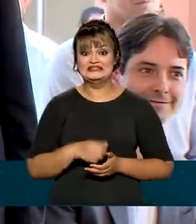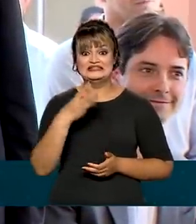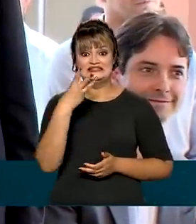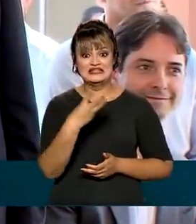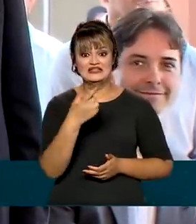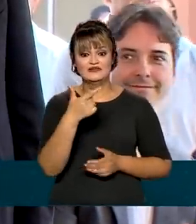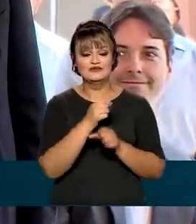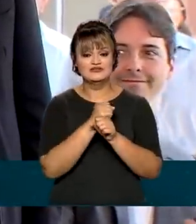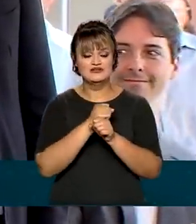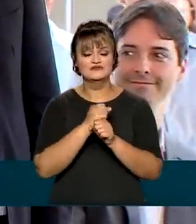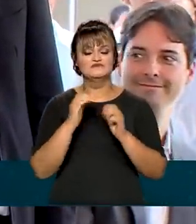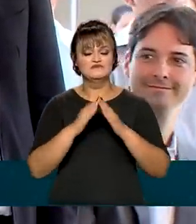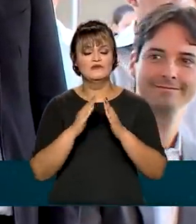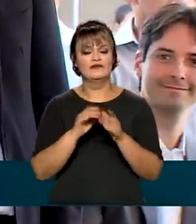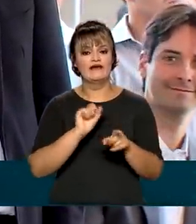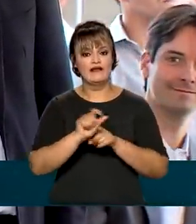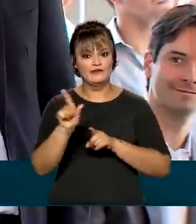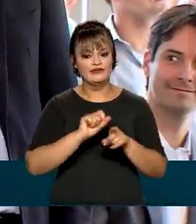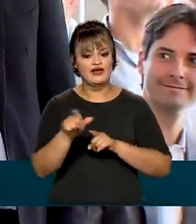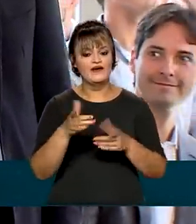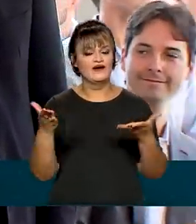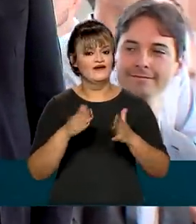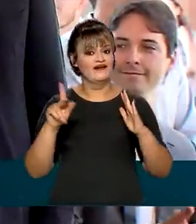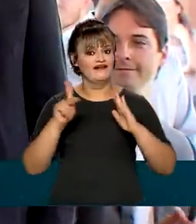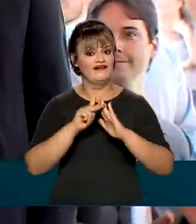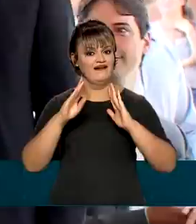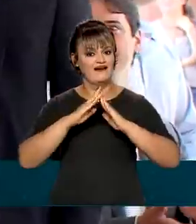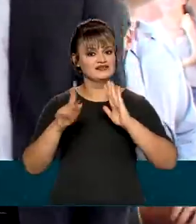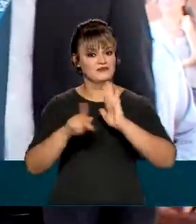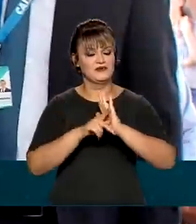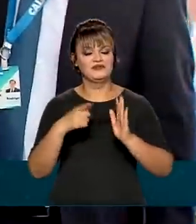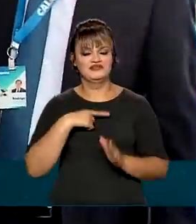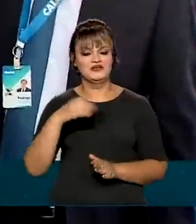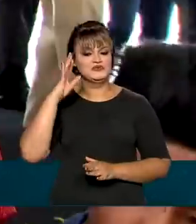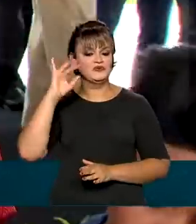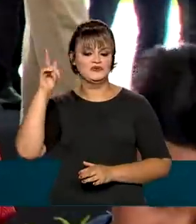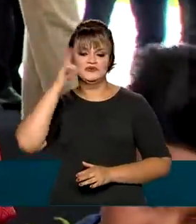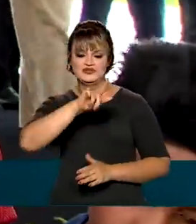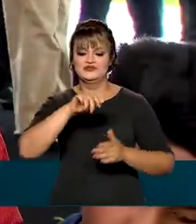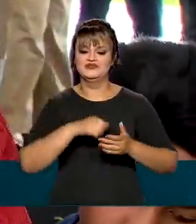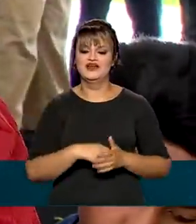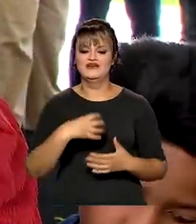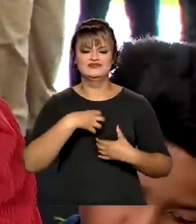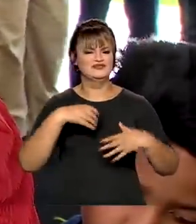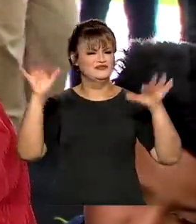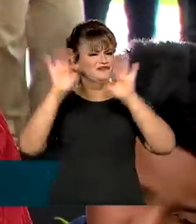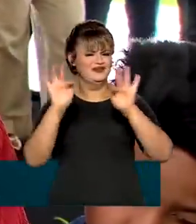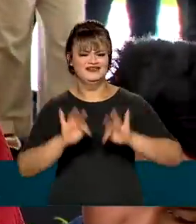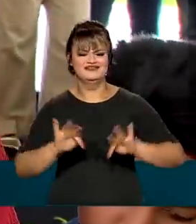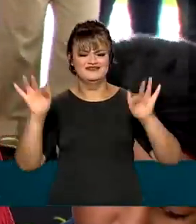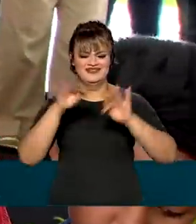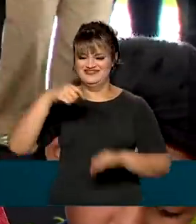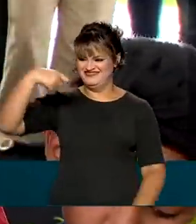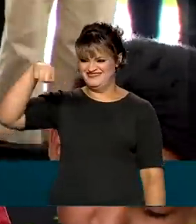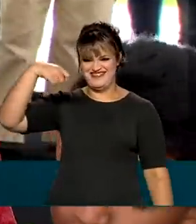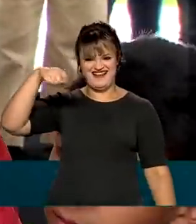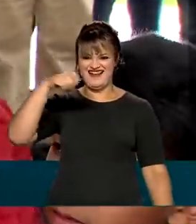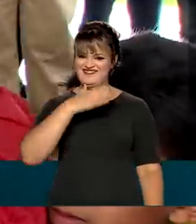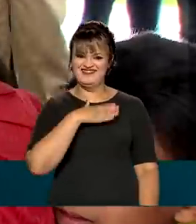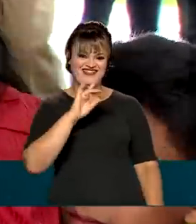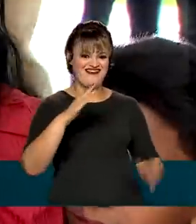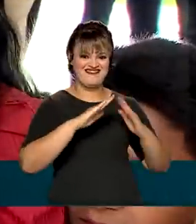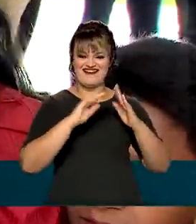32 anos morando de aluguel, comemorou a realização de um sonho. Eu estou muito feliz com essa chave.